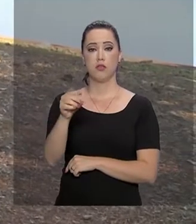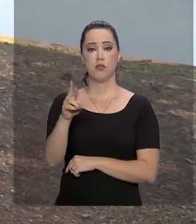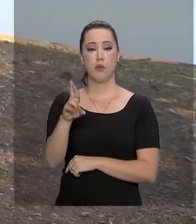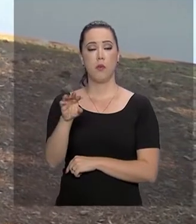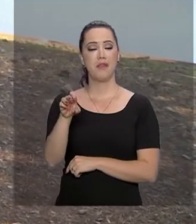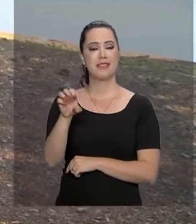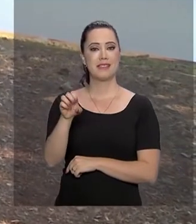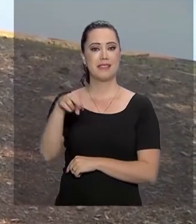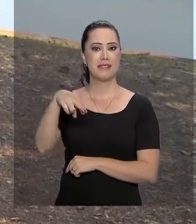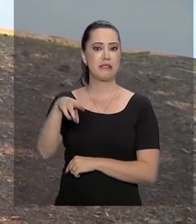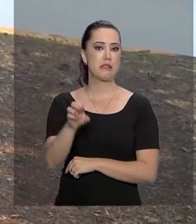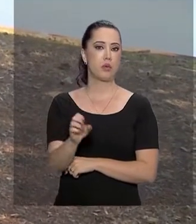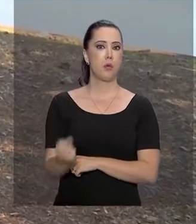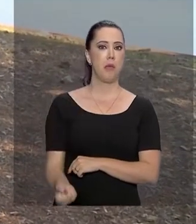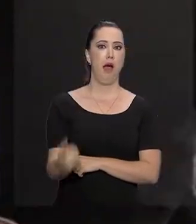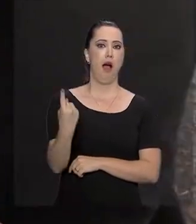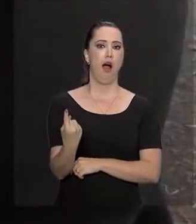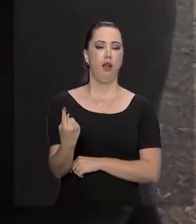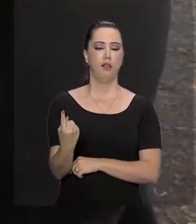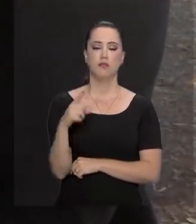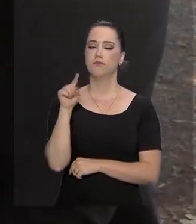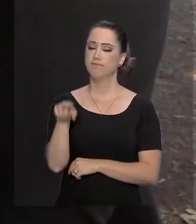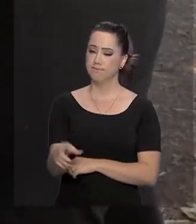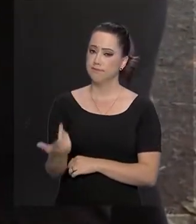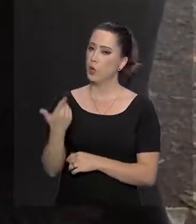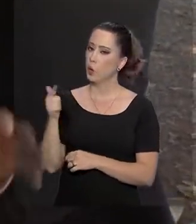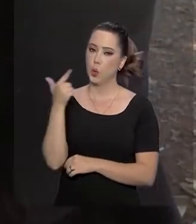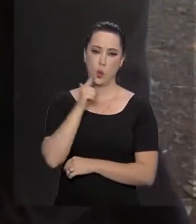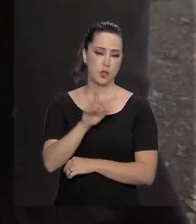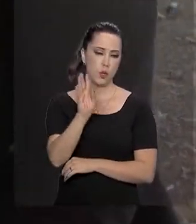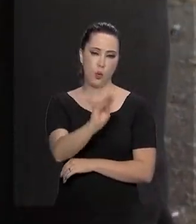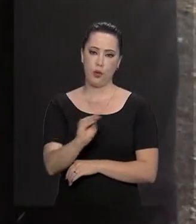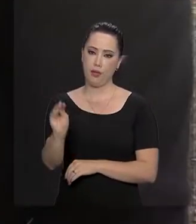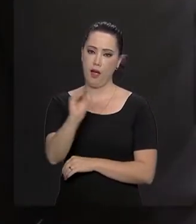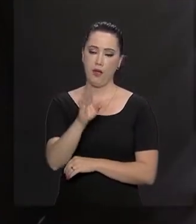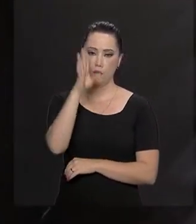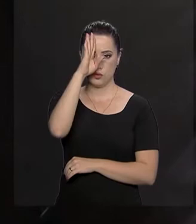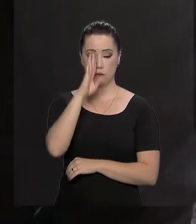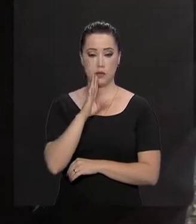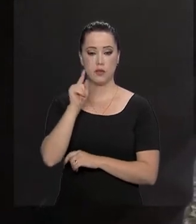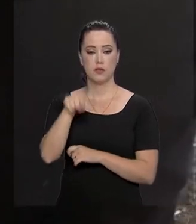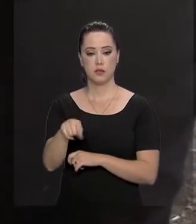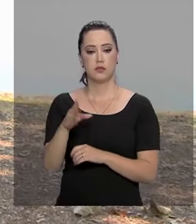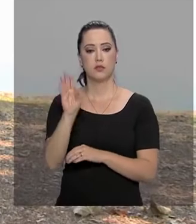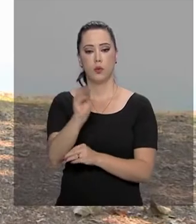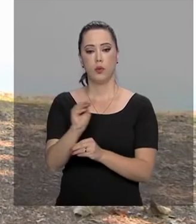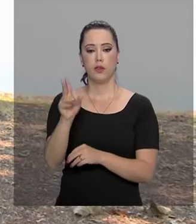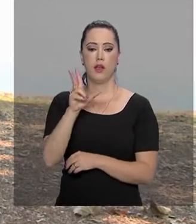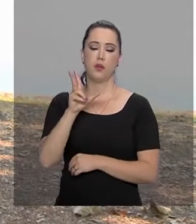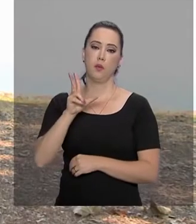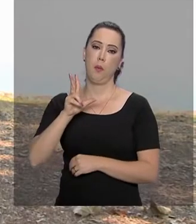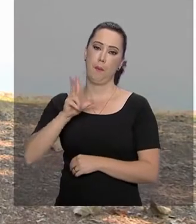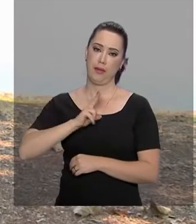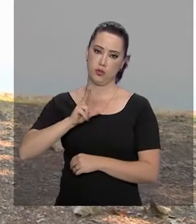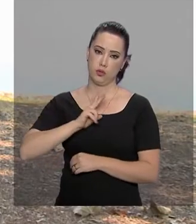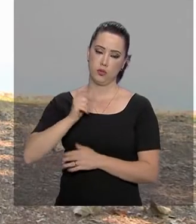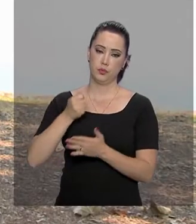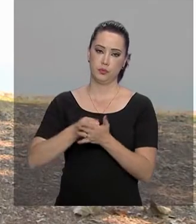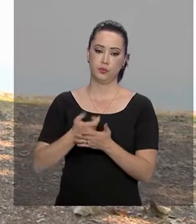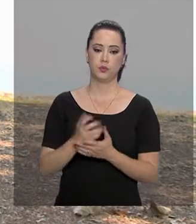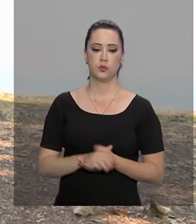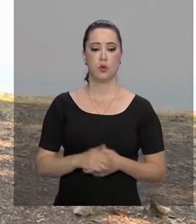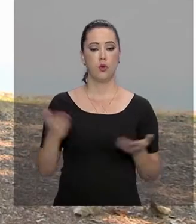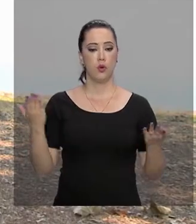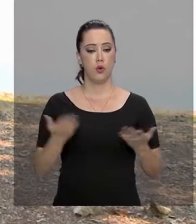Andréia não conseguiu tratamento gratuito e, por isso, a filha está sendo acompanhada pela rede particular. Hoje em dia, minha filha segura numa